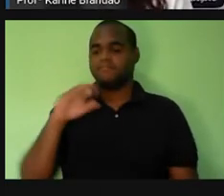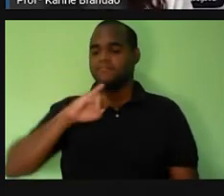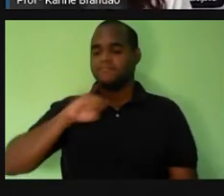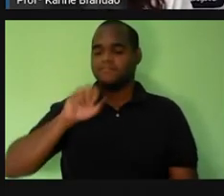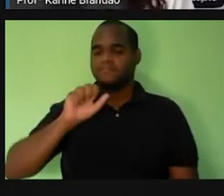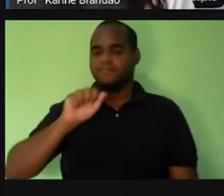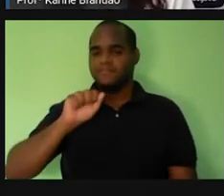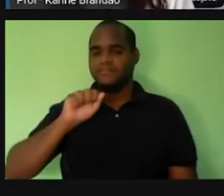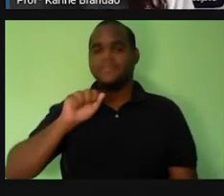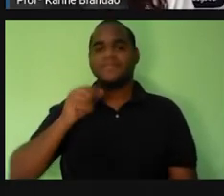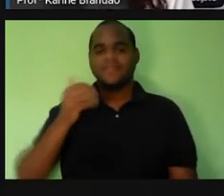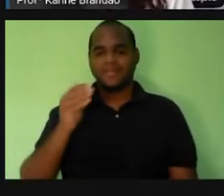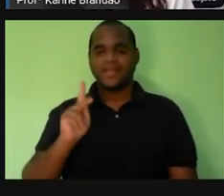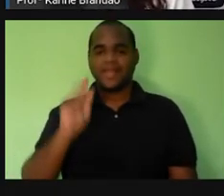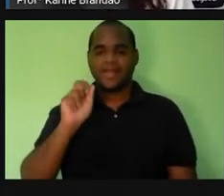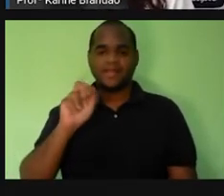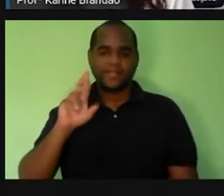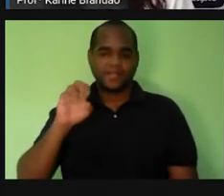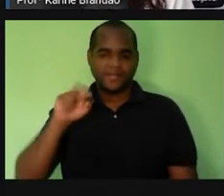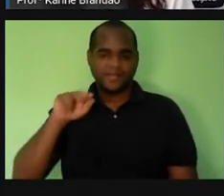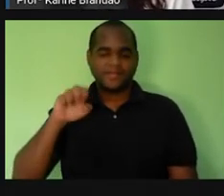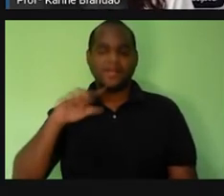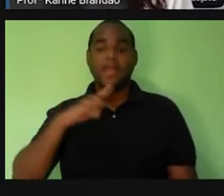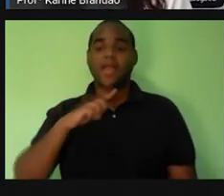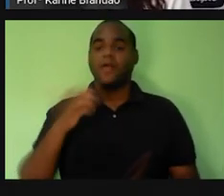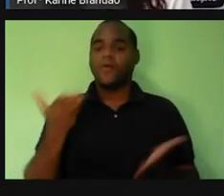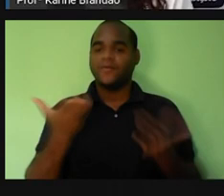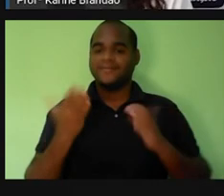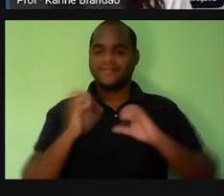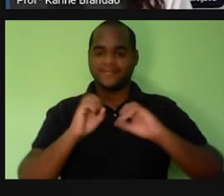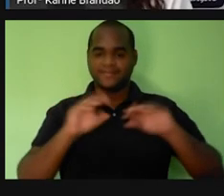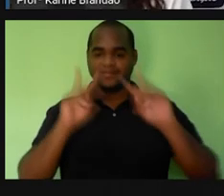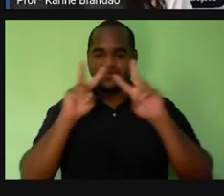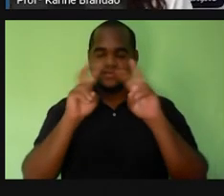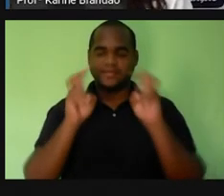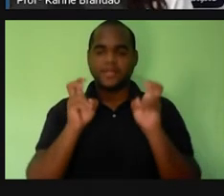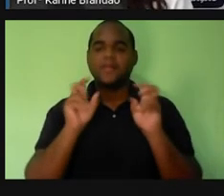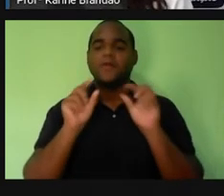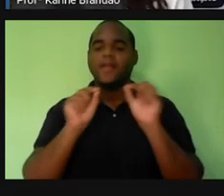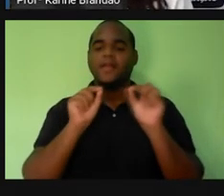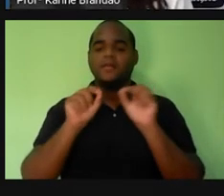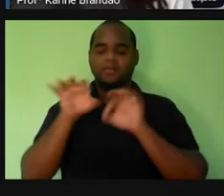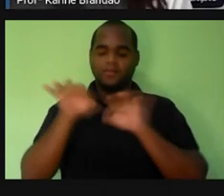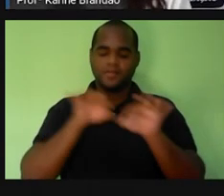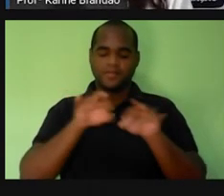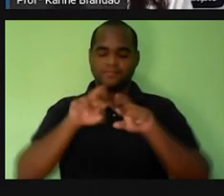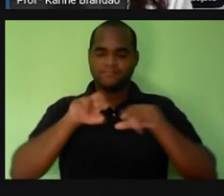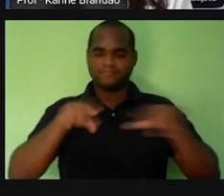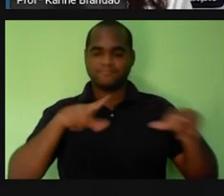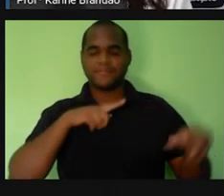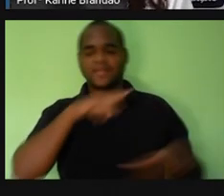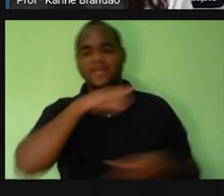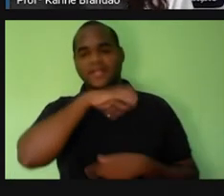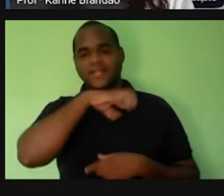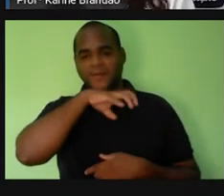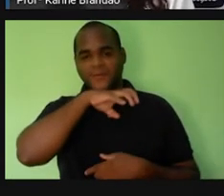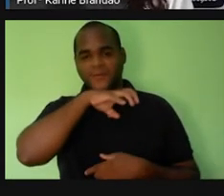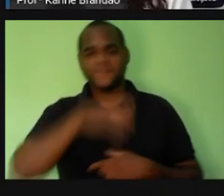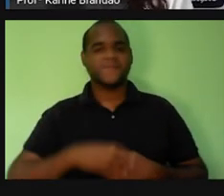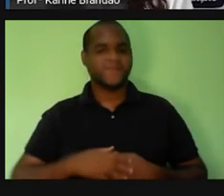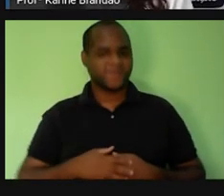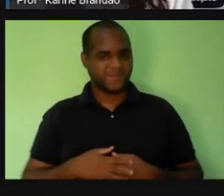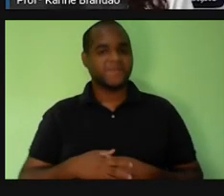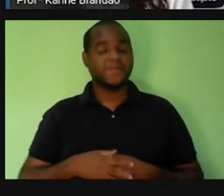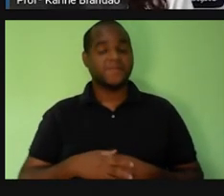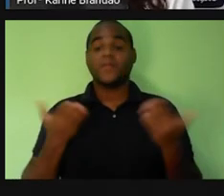Brandão. A nossa aula de hoje tem como tema a organização dos seres vivos. Essa aula é uma